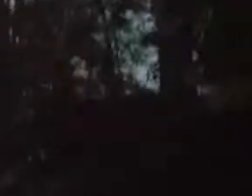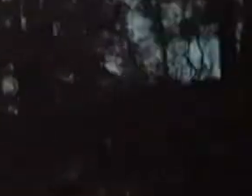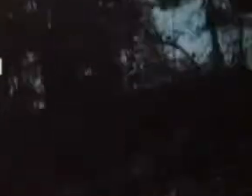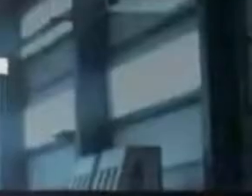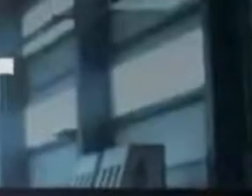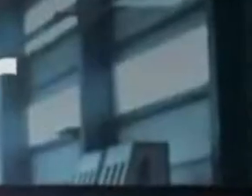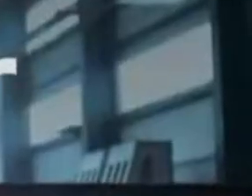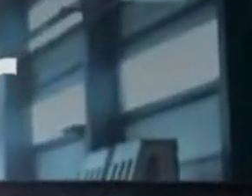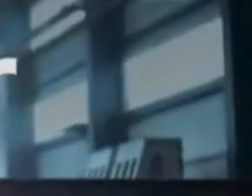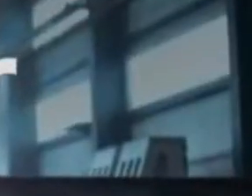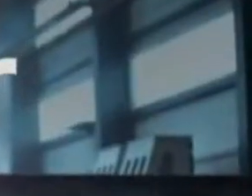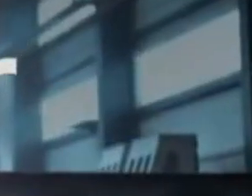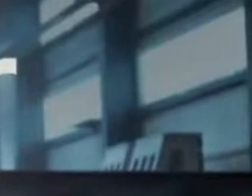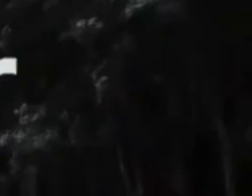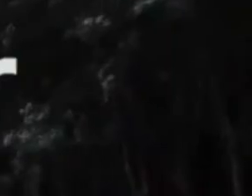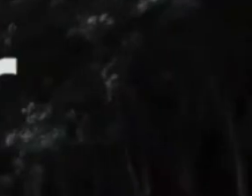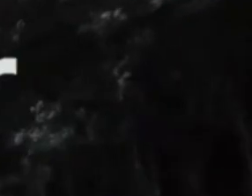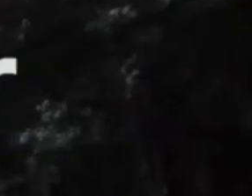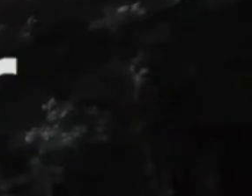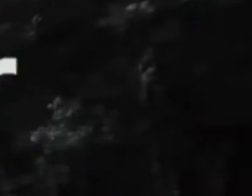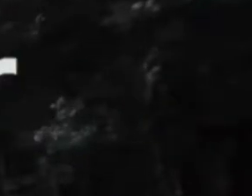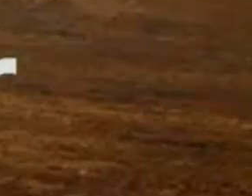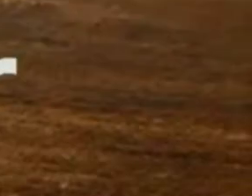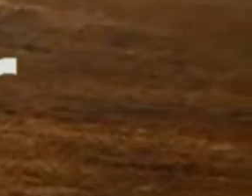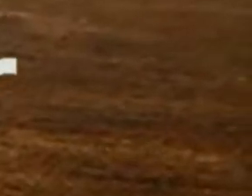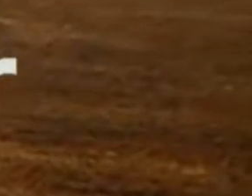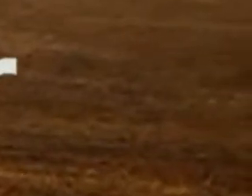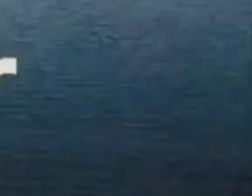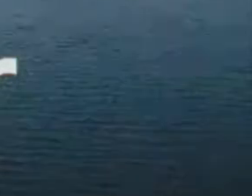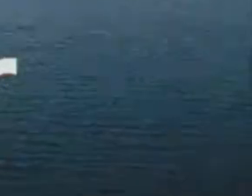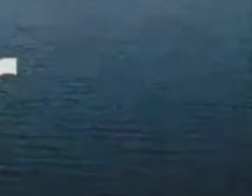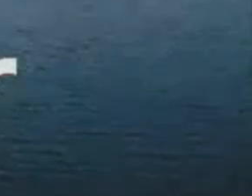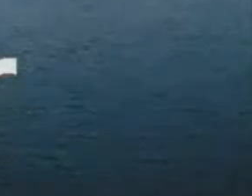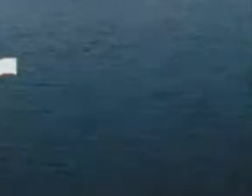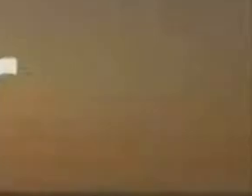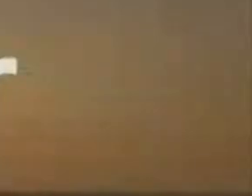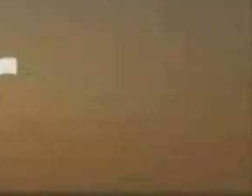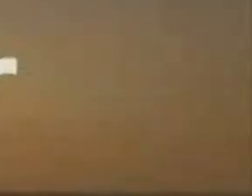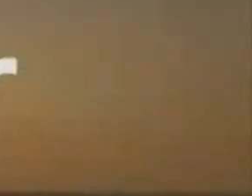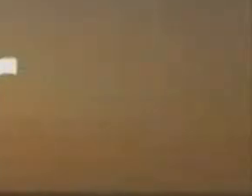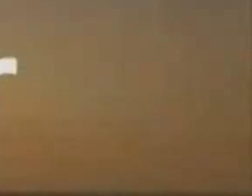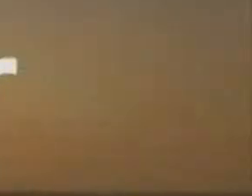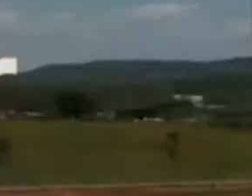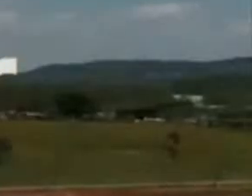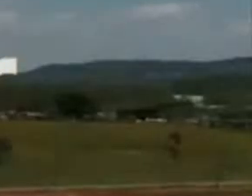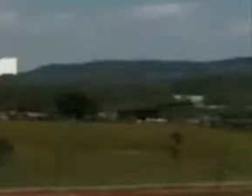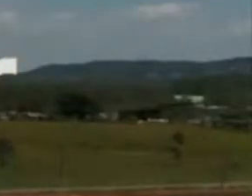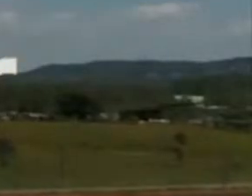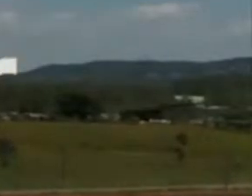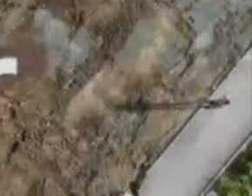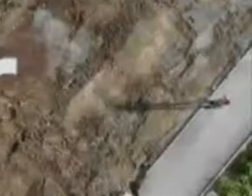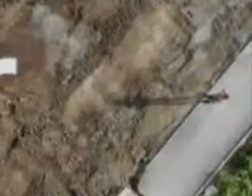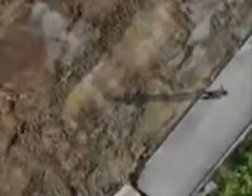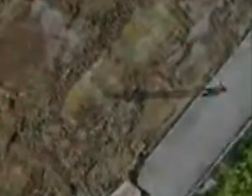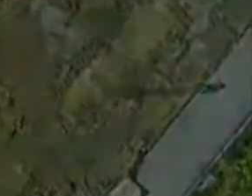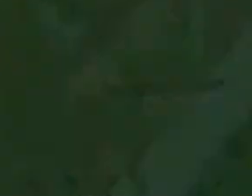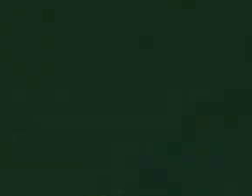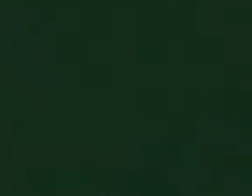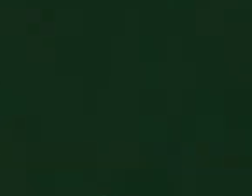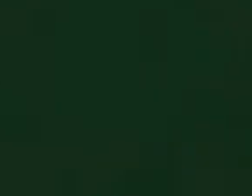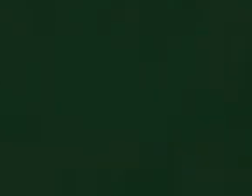o momento de avançar com o nosso programa de ações e investimentos do governo gaúcho.